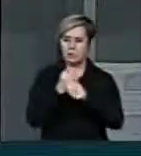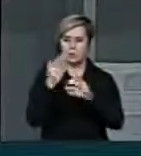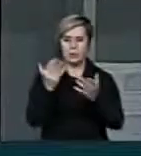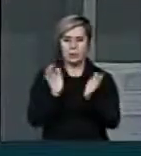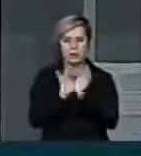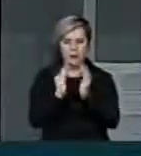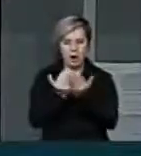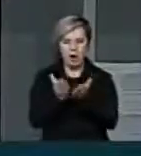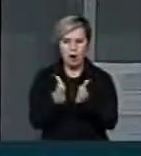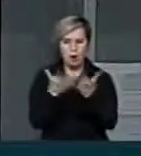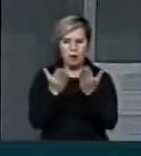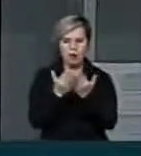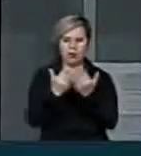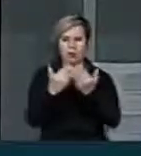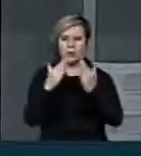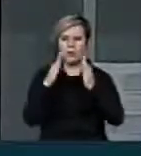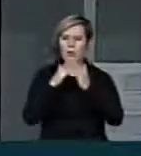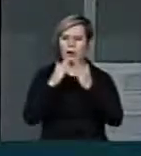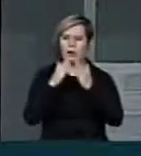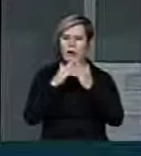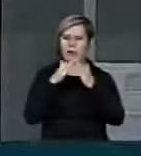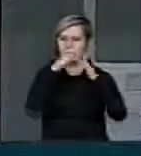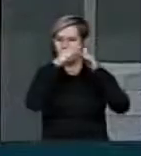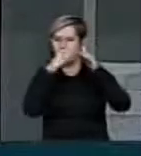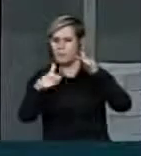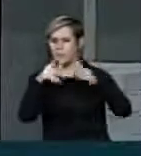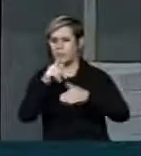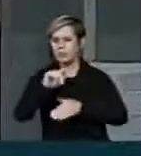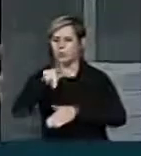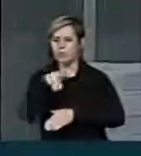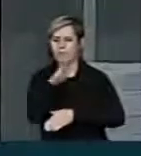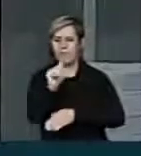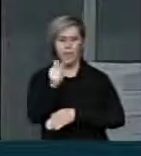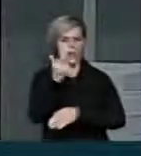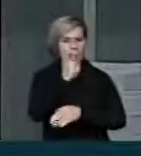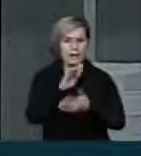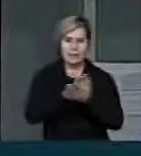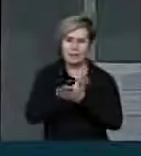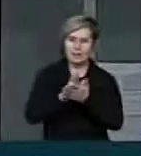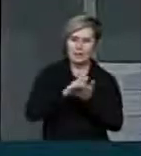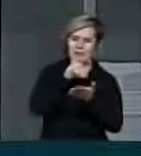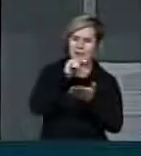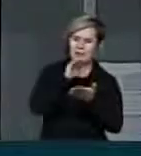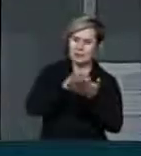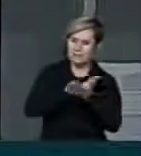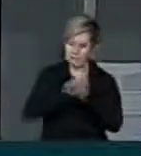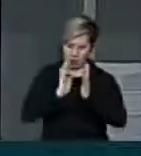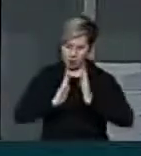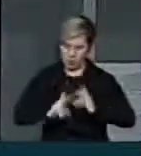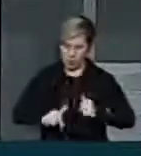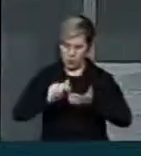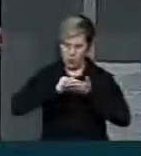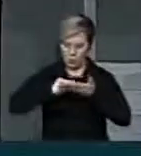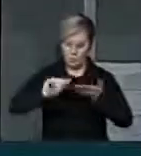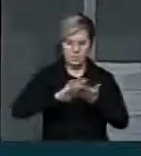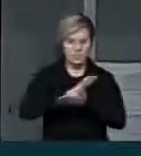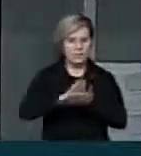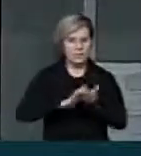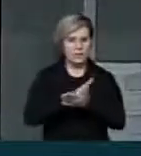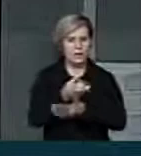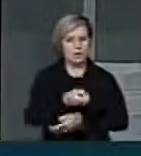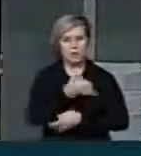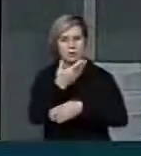morando em casa coberta de palha, ainda sem ter acesso a água, a saneamento básico e a outros